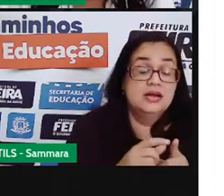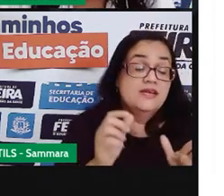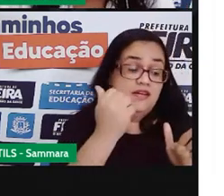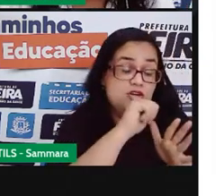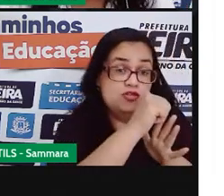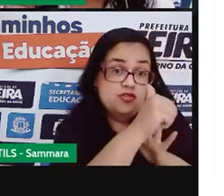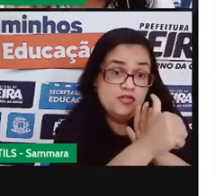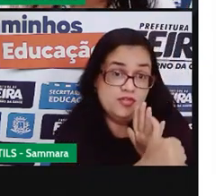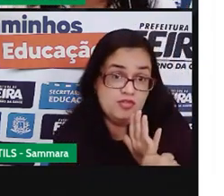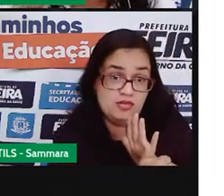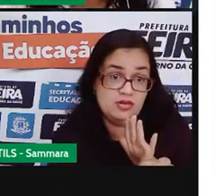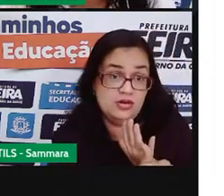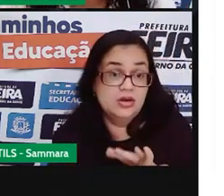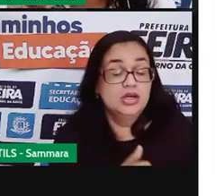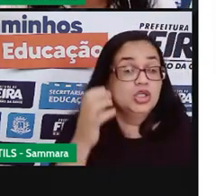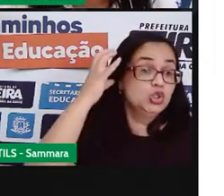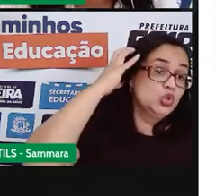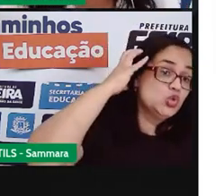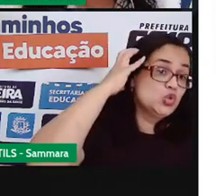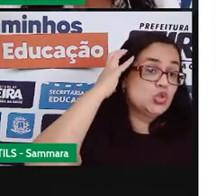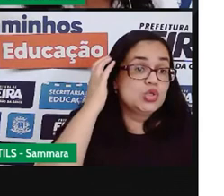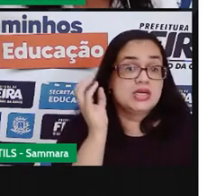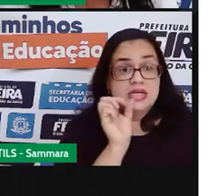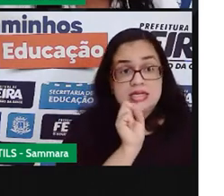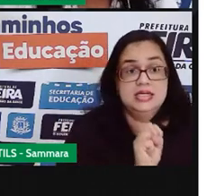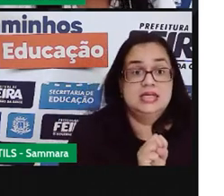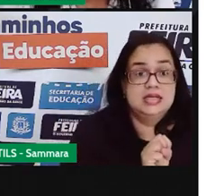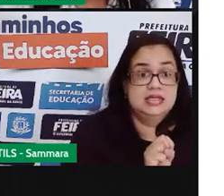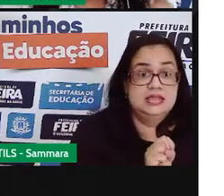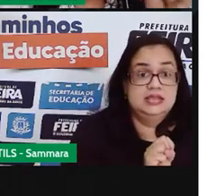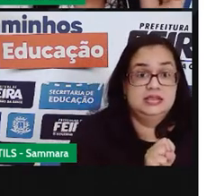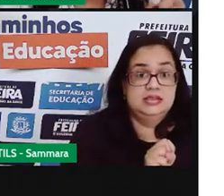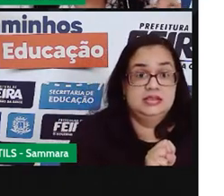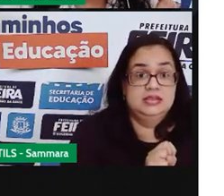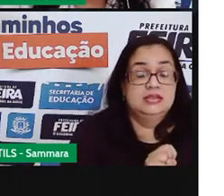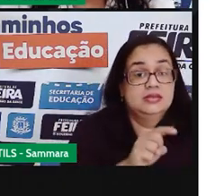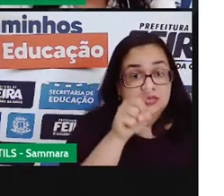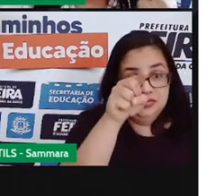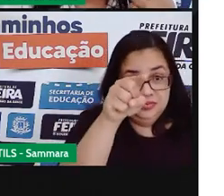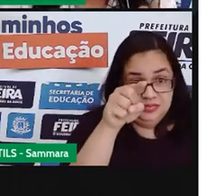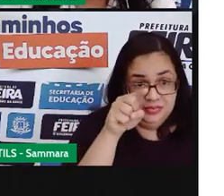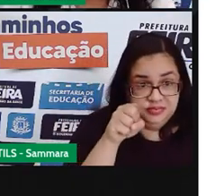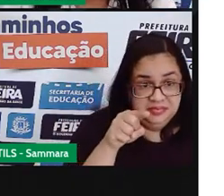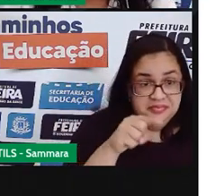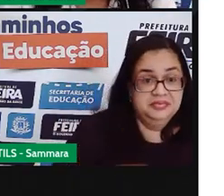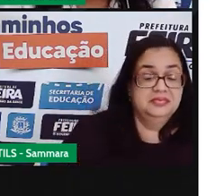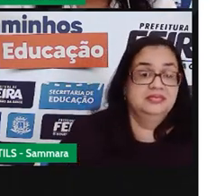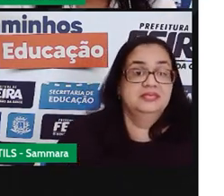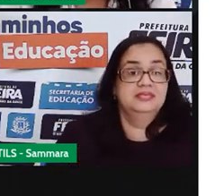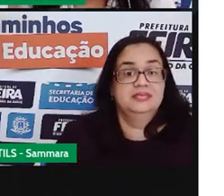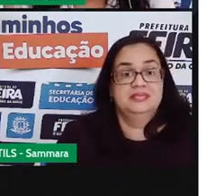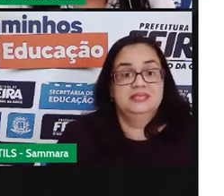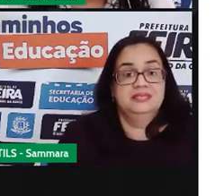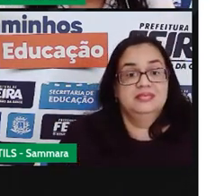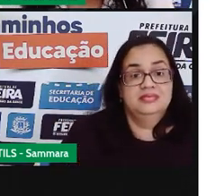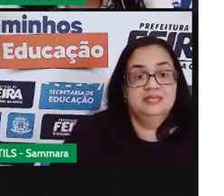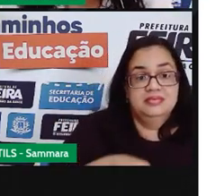vogais, tem o som de S. Assado, gesso,